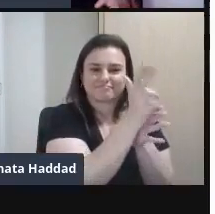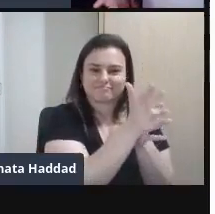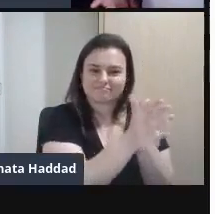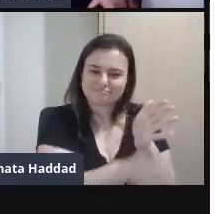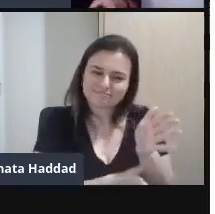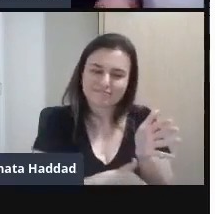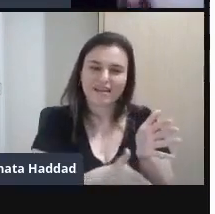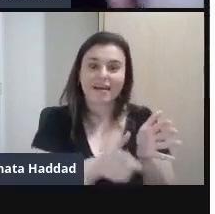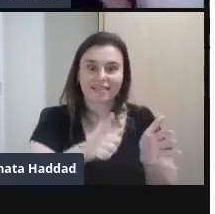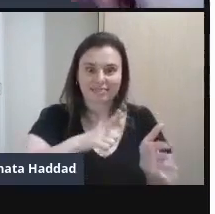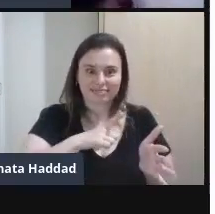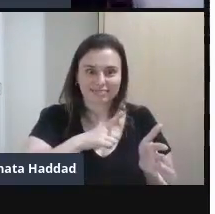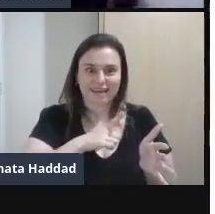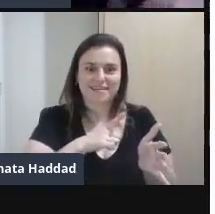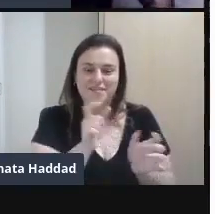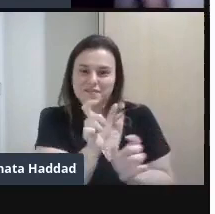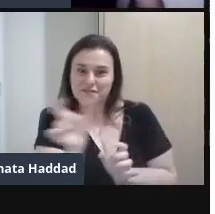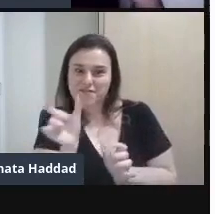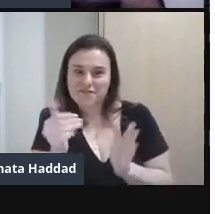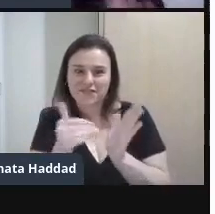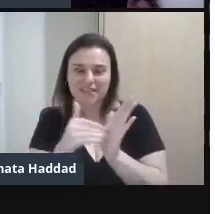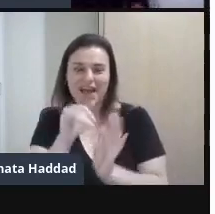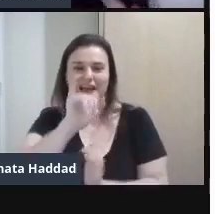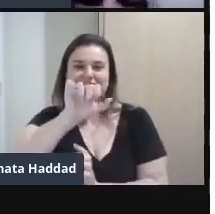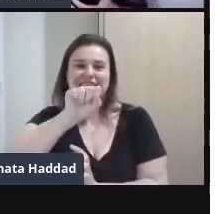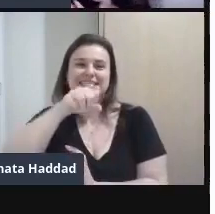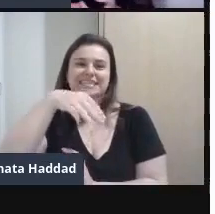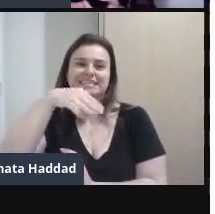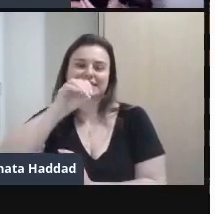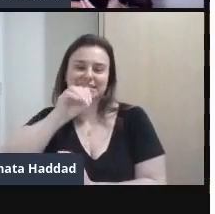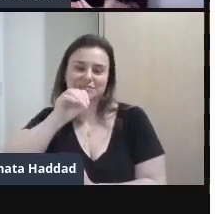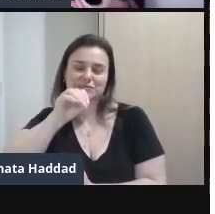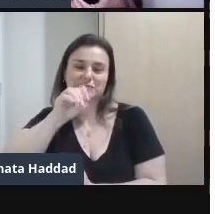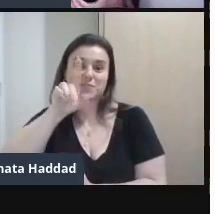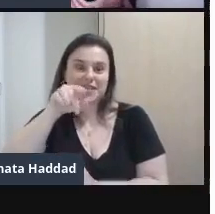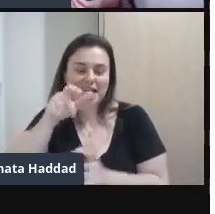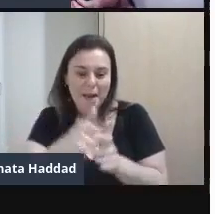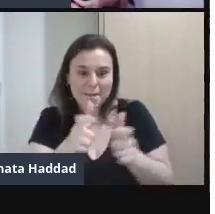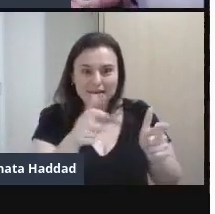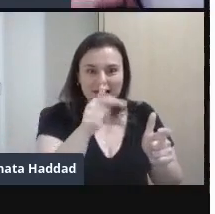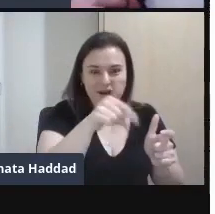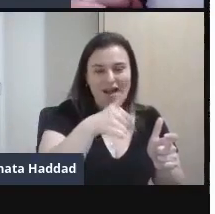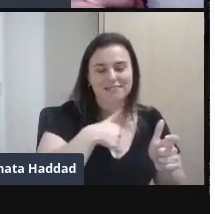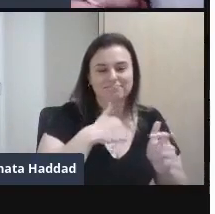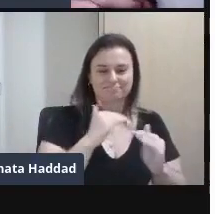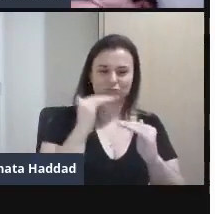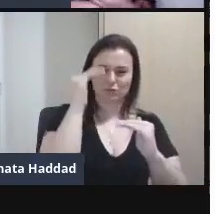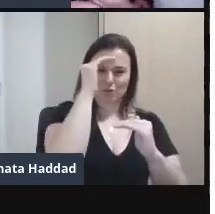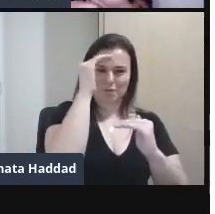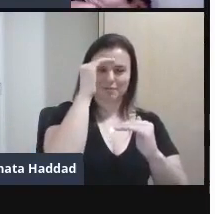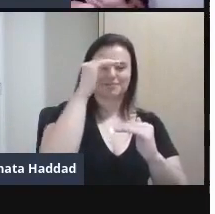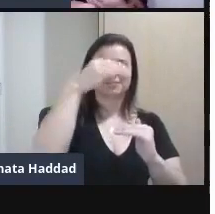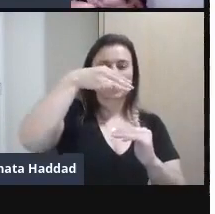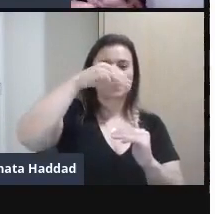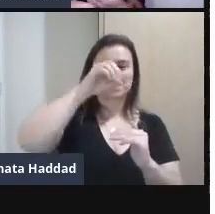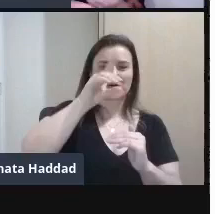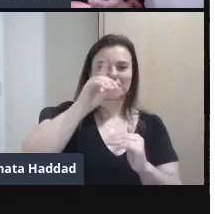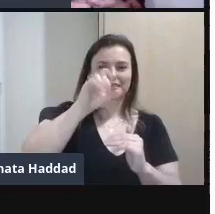Todos os ismos Estão dentro Deste maior Que é O modernismo Então a Anitta Ela